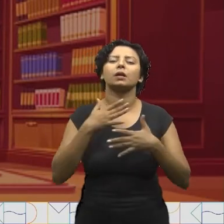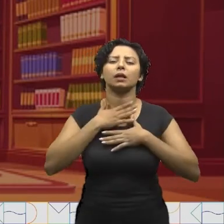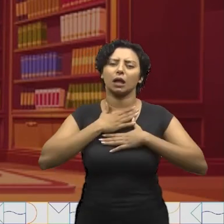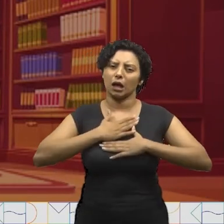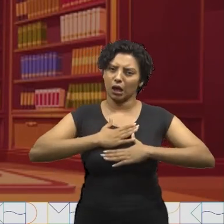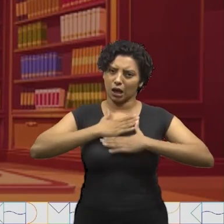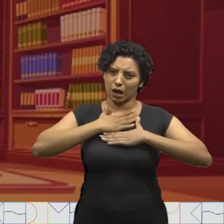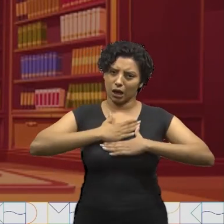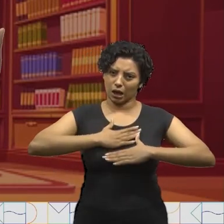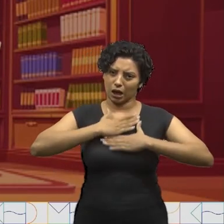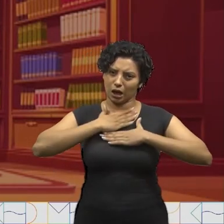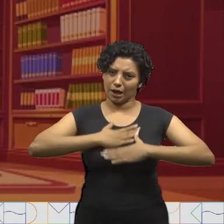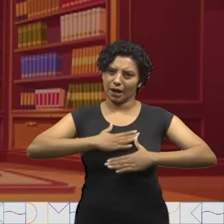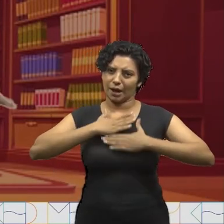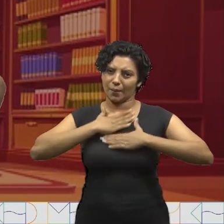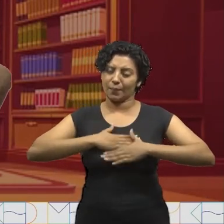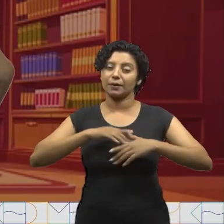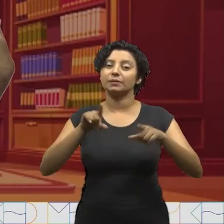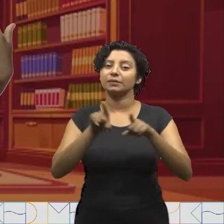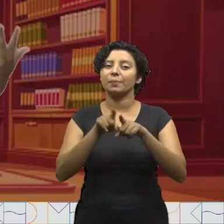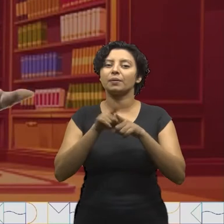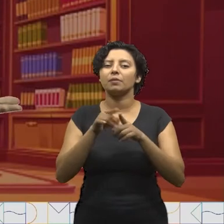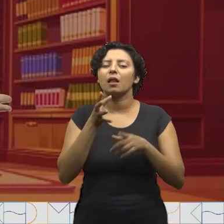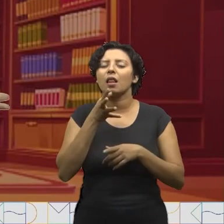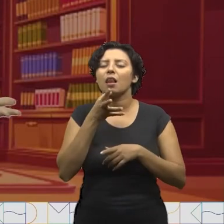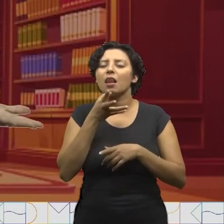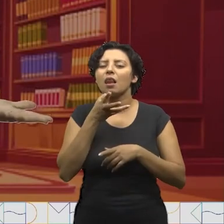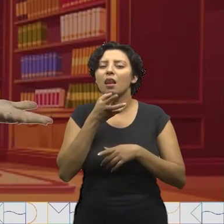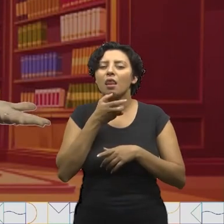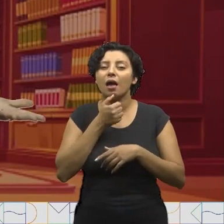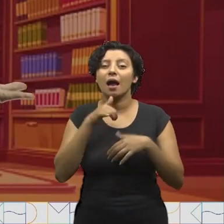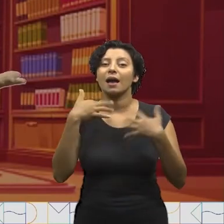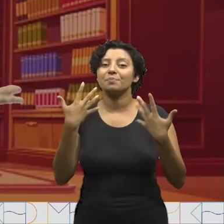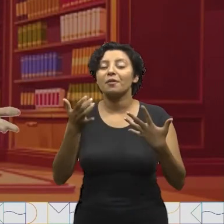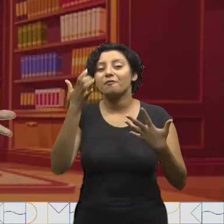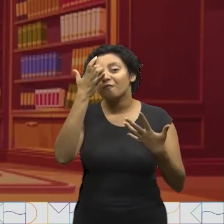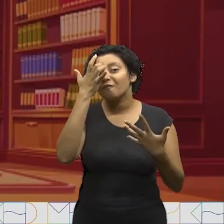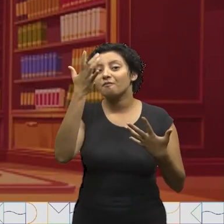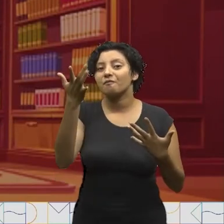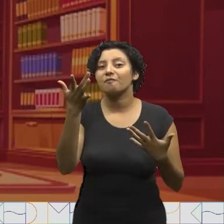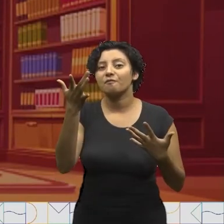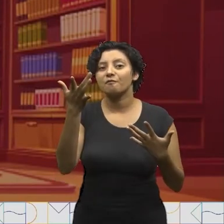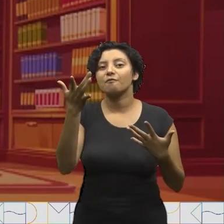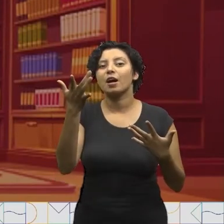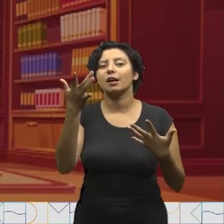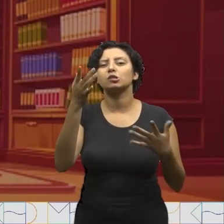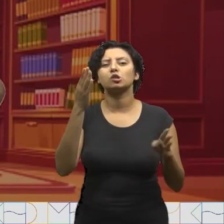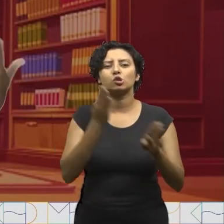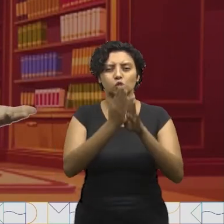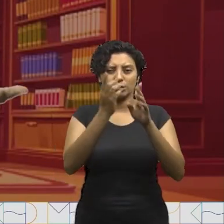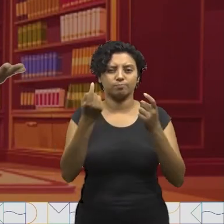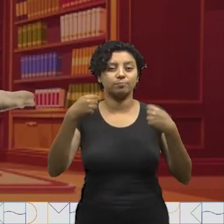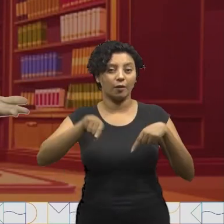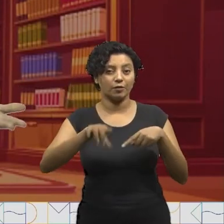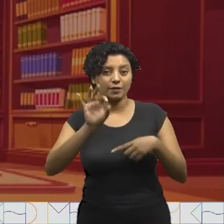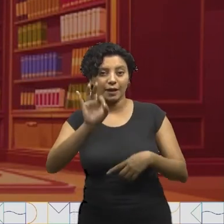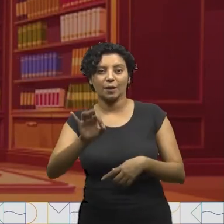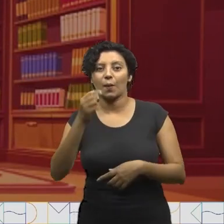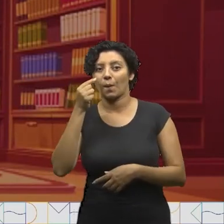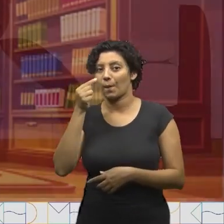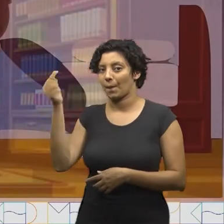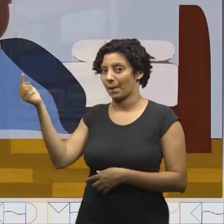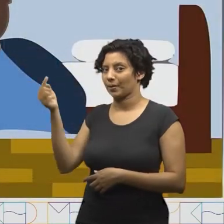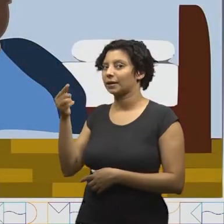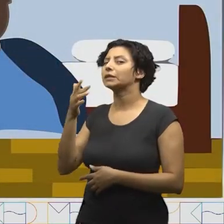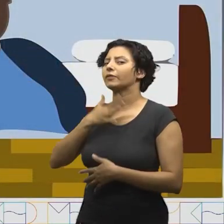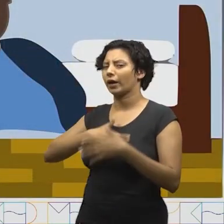com mais calma e mais lento. Assim, fica mais fácil este desafio. Que